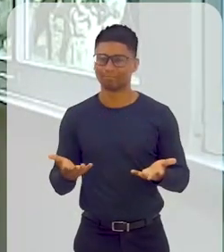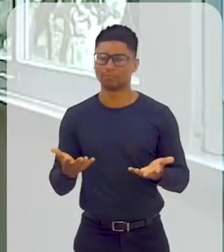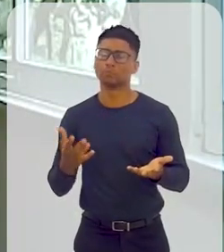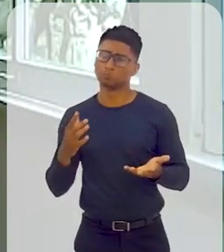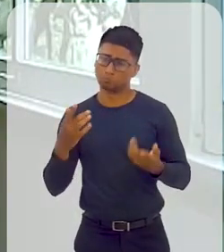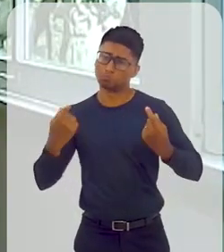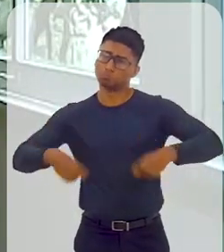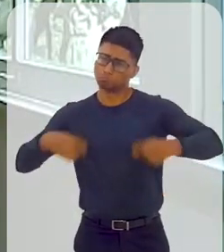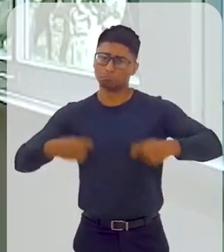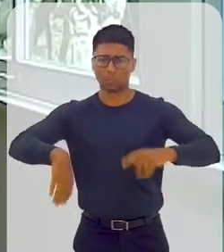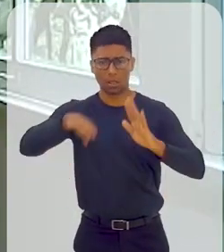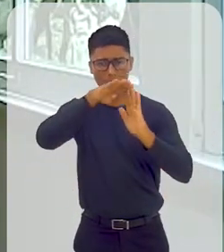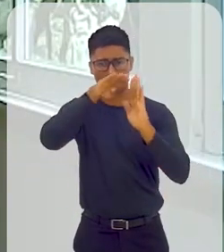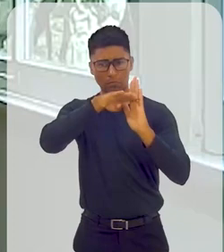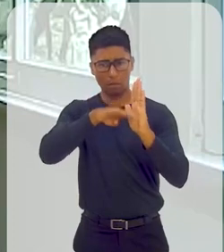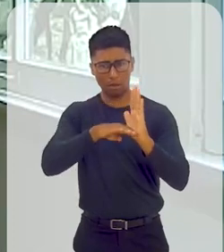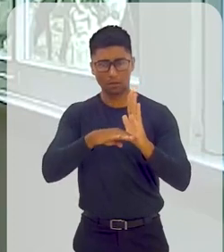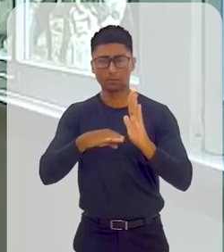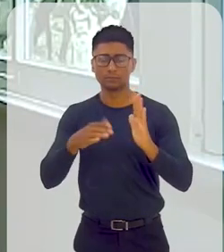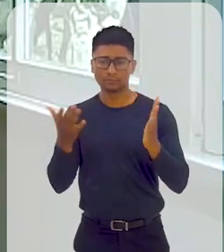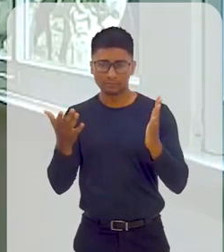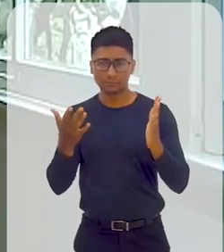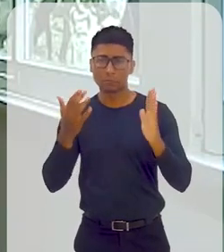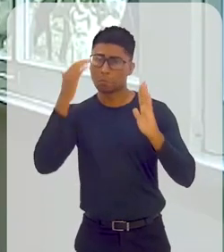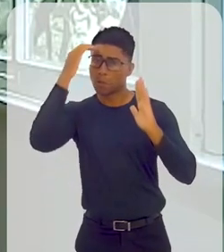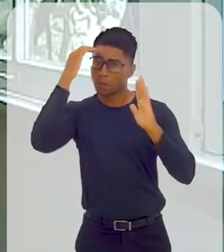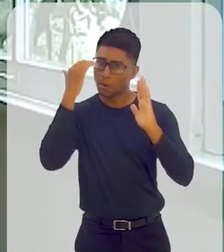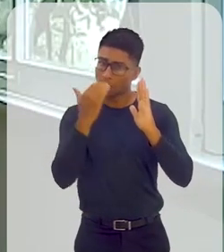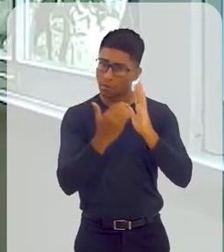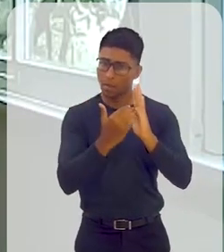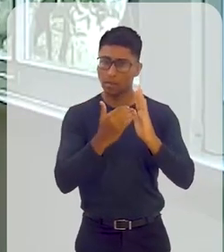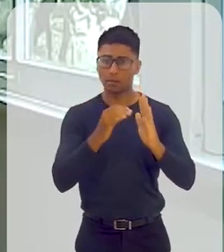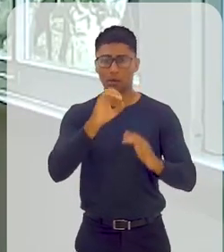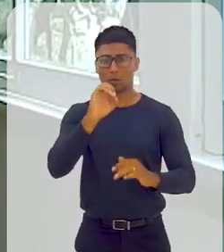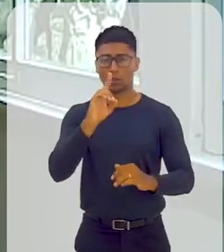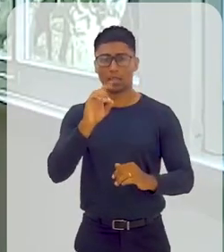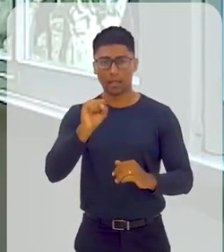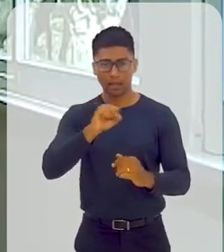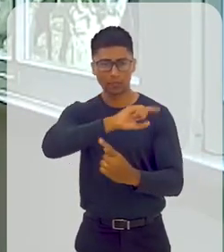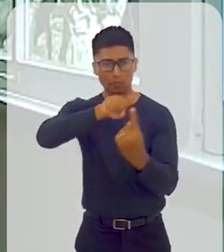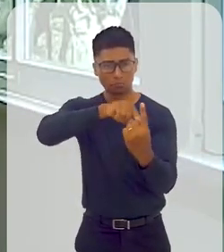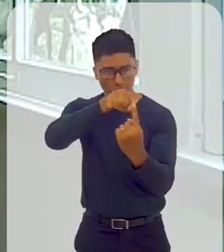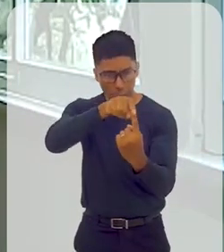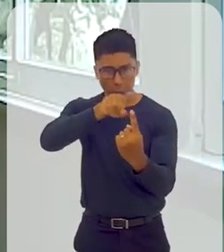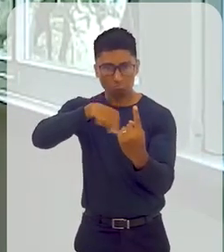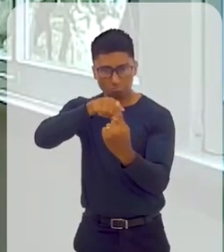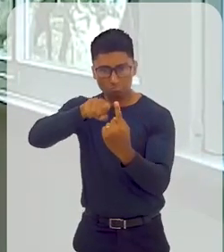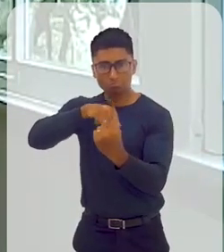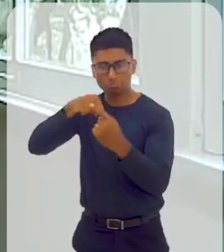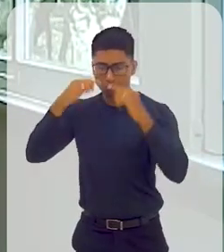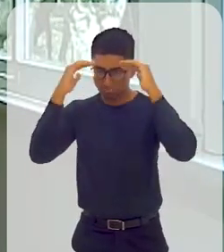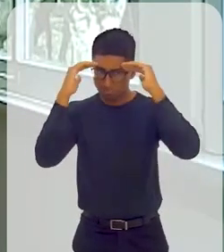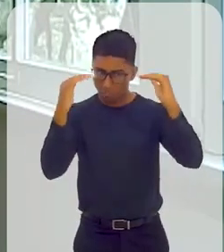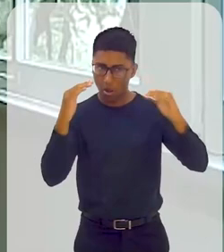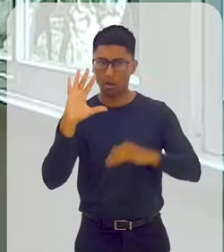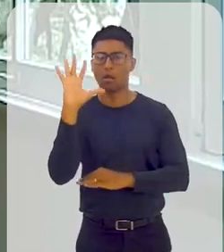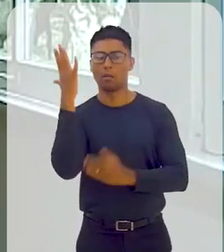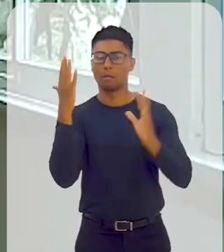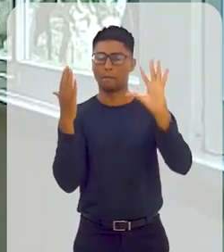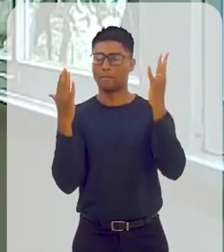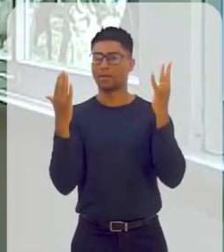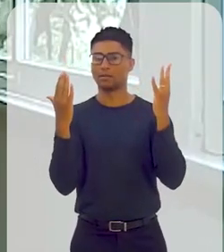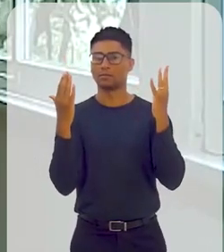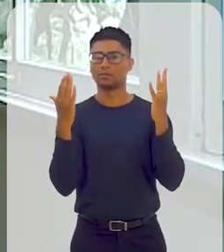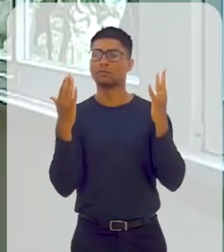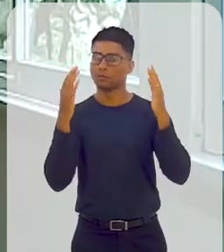desenvolvimento sustentável, o meio ambiente. Não é acabar com essas... Não. Não é ignorar esses objetivos. Não.